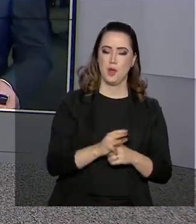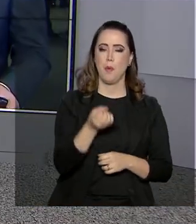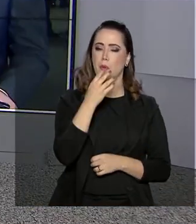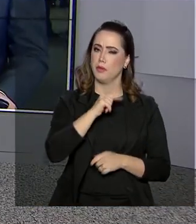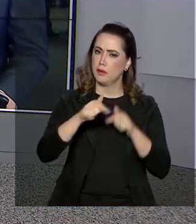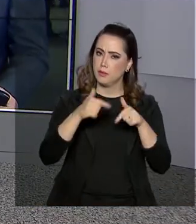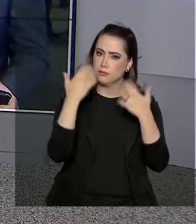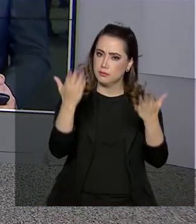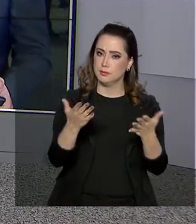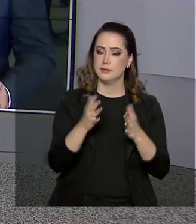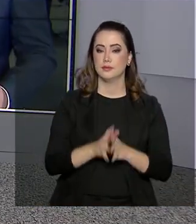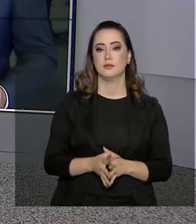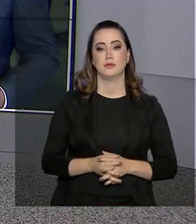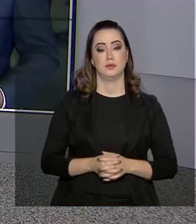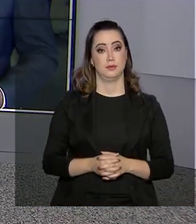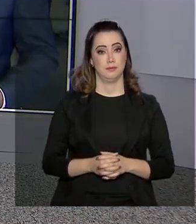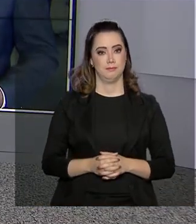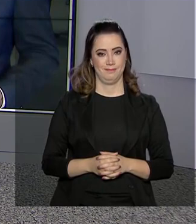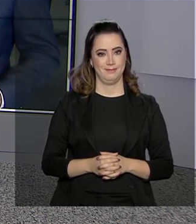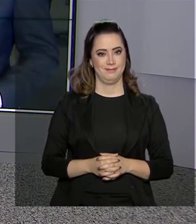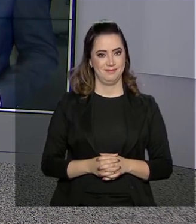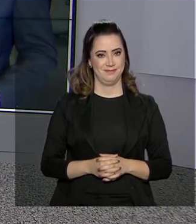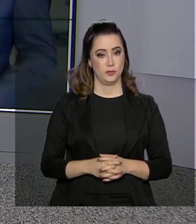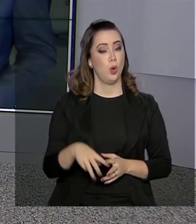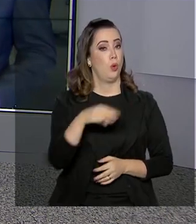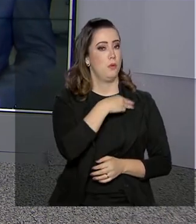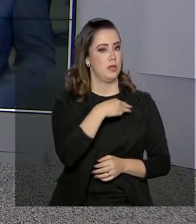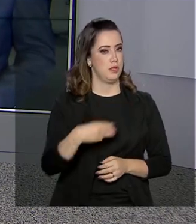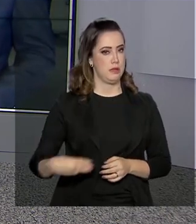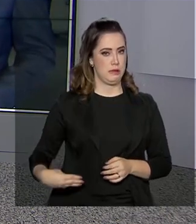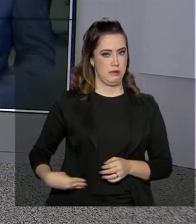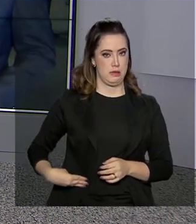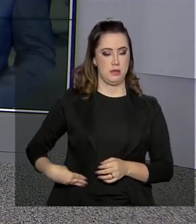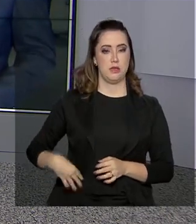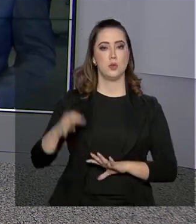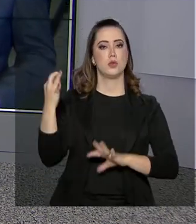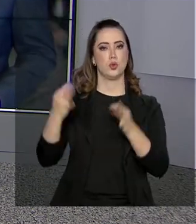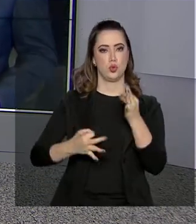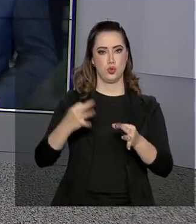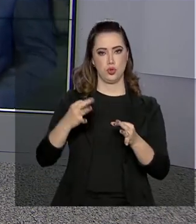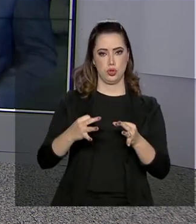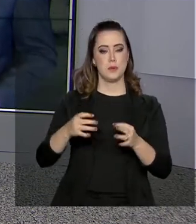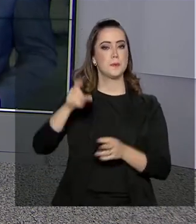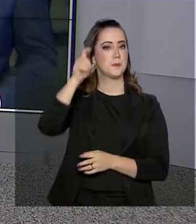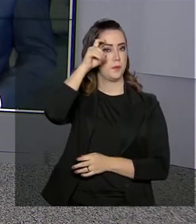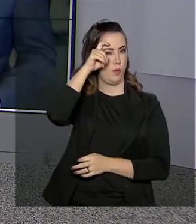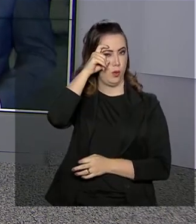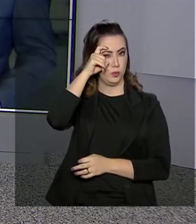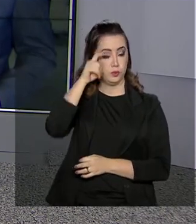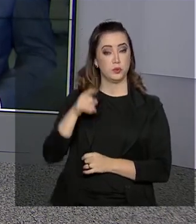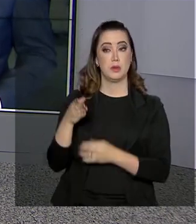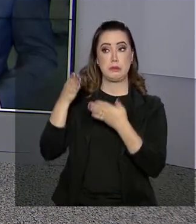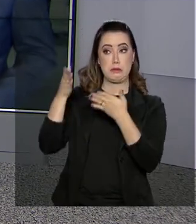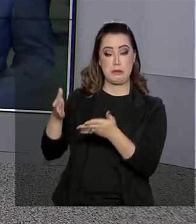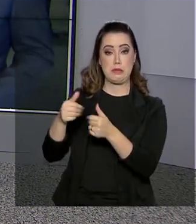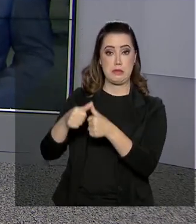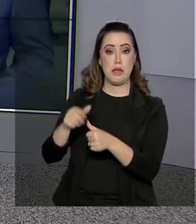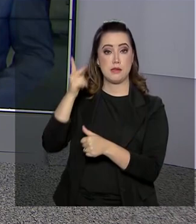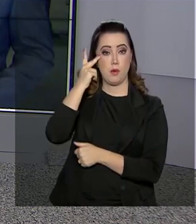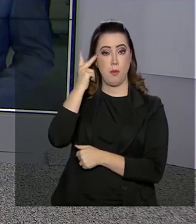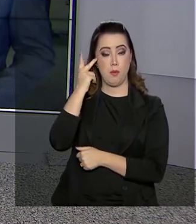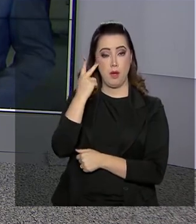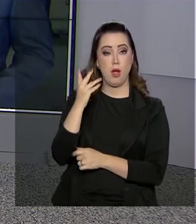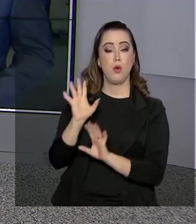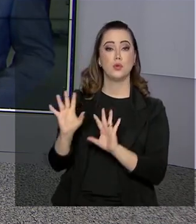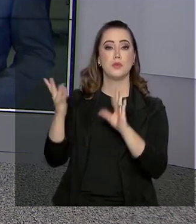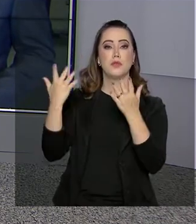Bom trabalho aí para você. O ministro da Justiça e Segurança Pública, Sérgio Moro, participa em São Paulo de eventos sobre investimentos. Ricardo Ferraz